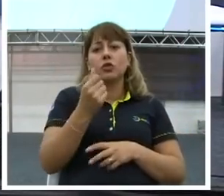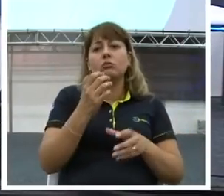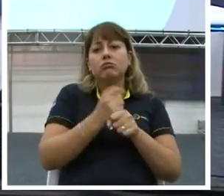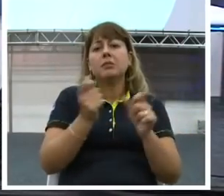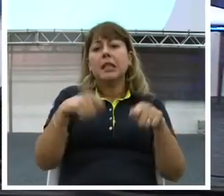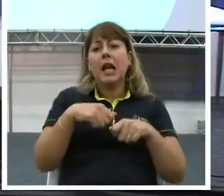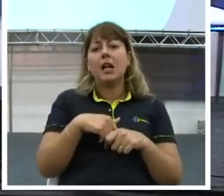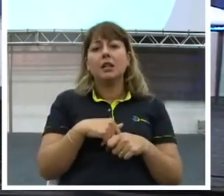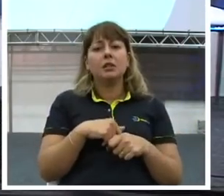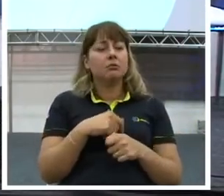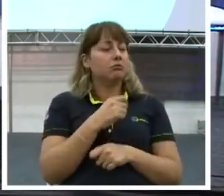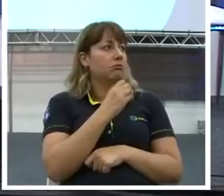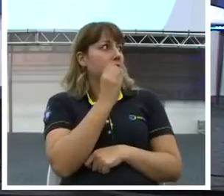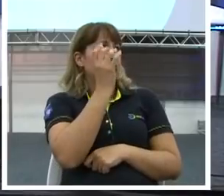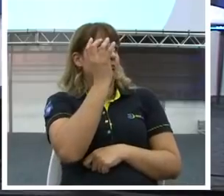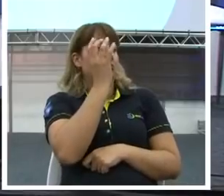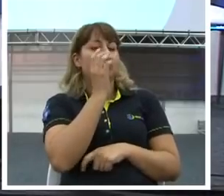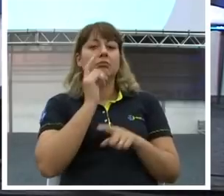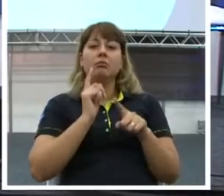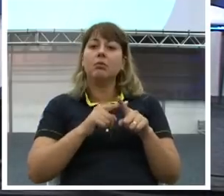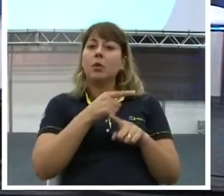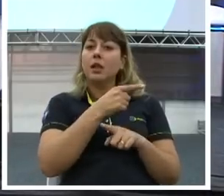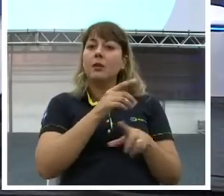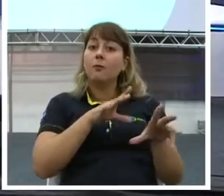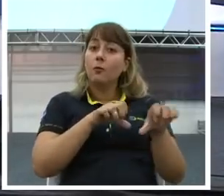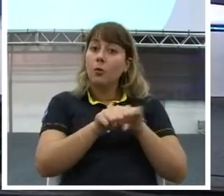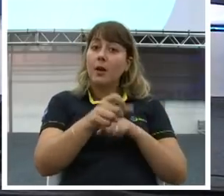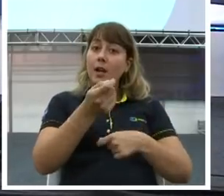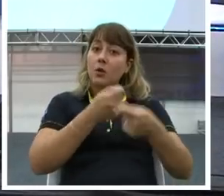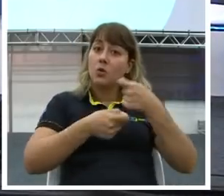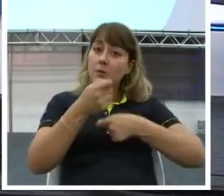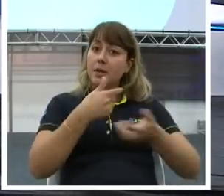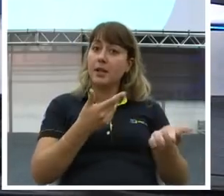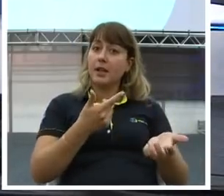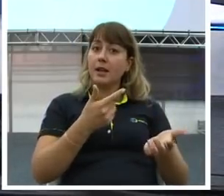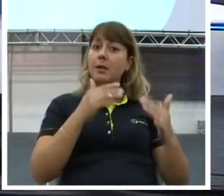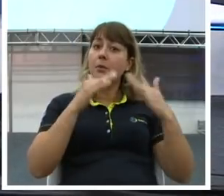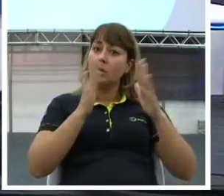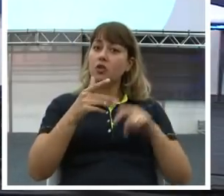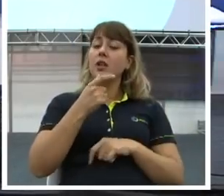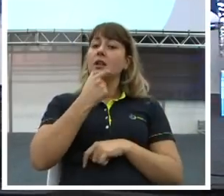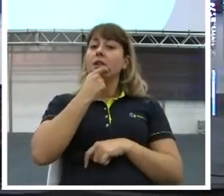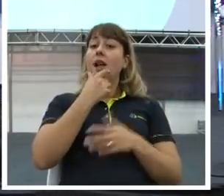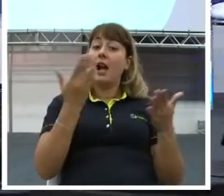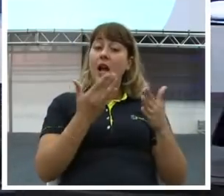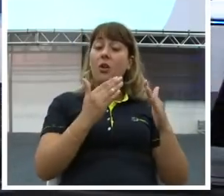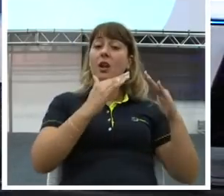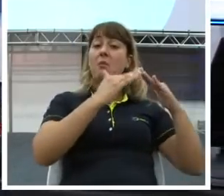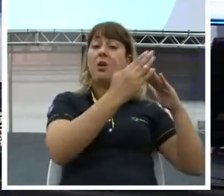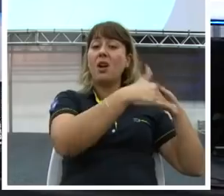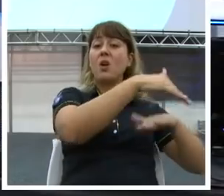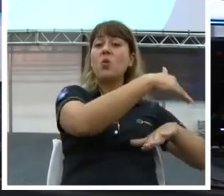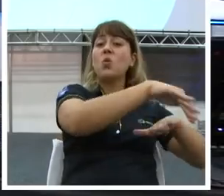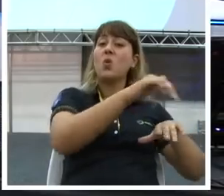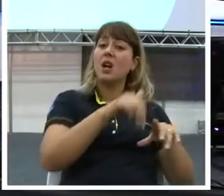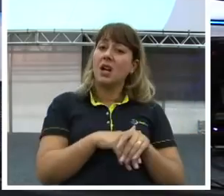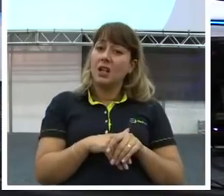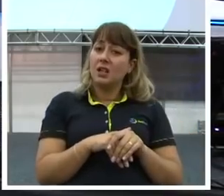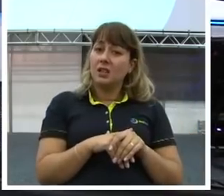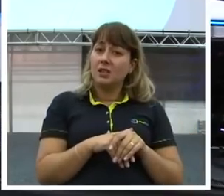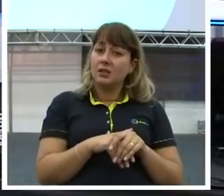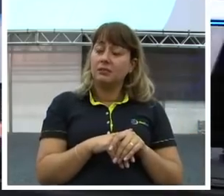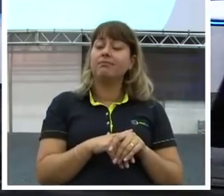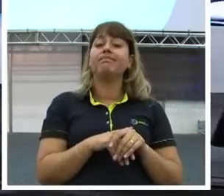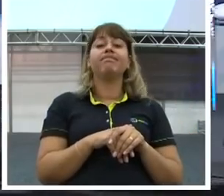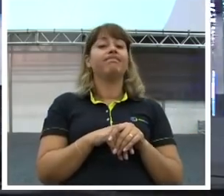formado em economia. Estudou na Inglaterra. Morou na Inglaterra. E o cara que fez esse teatro lá colocou até ele